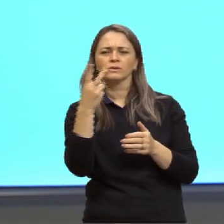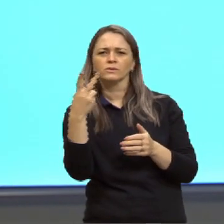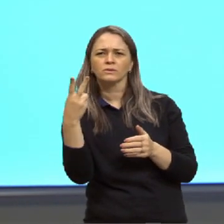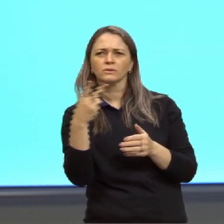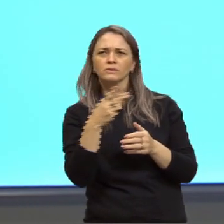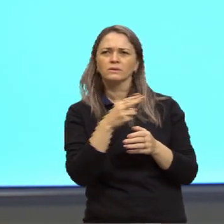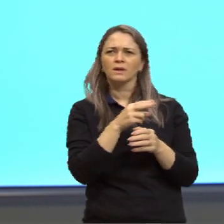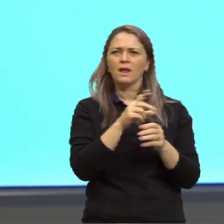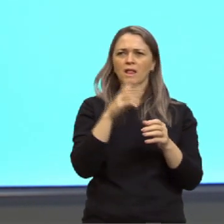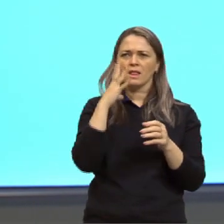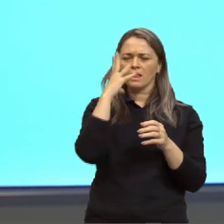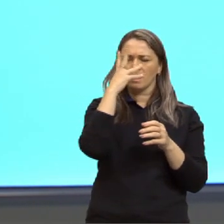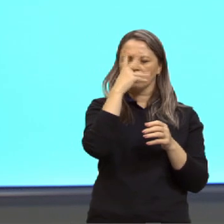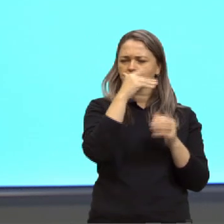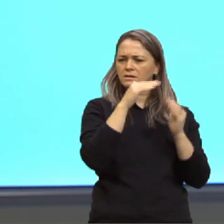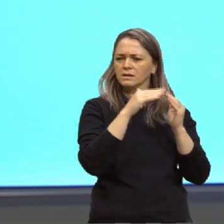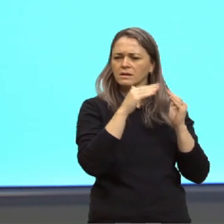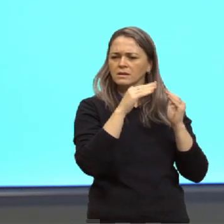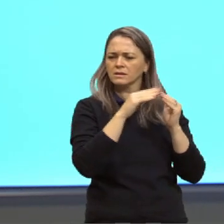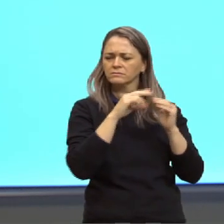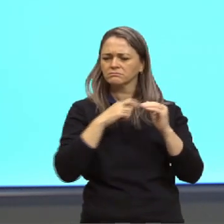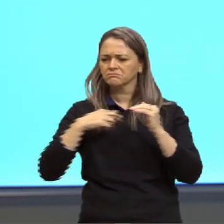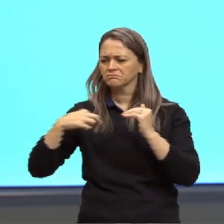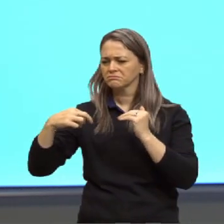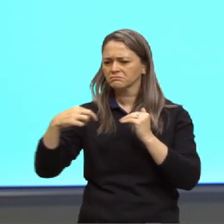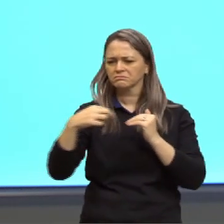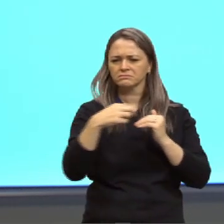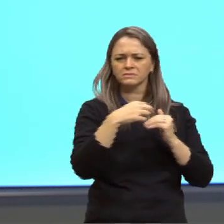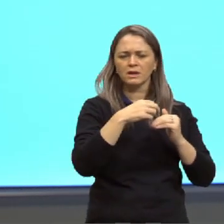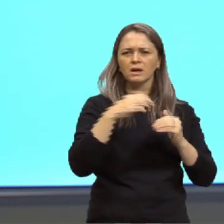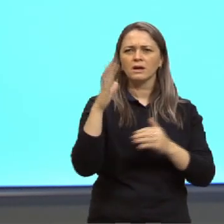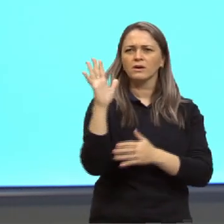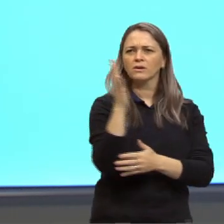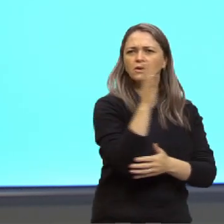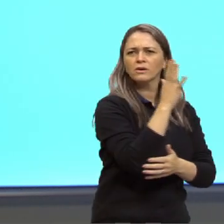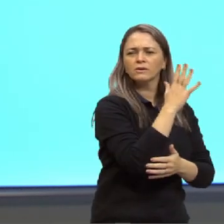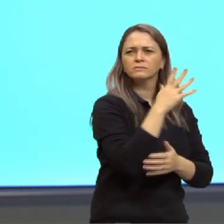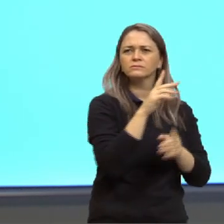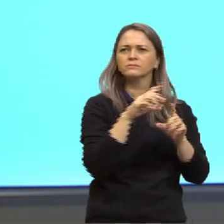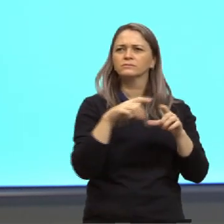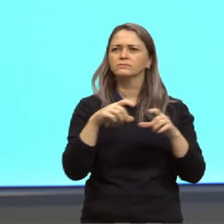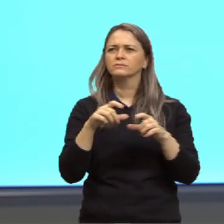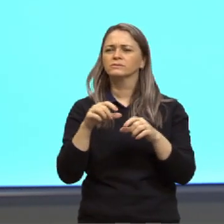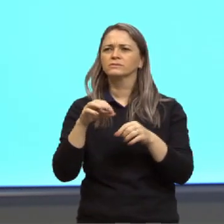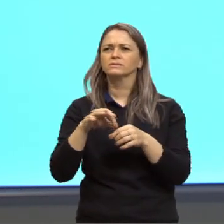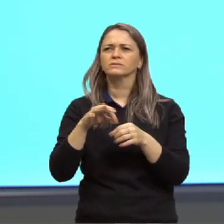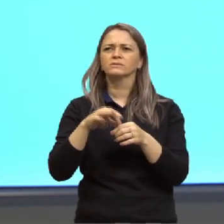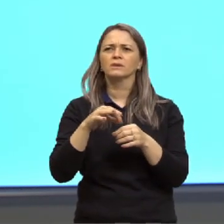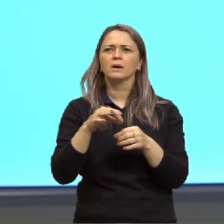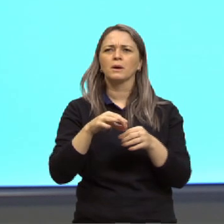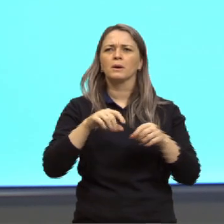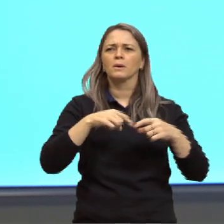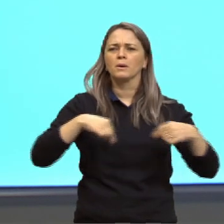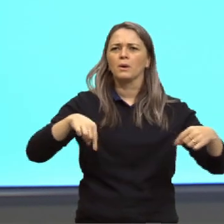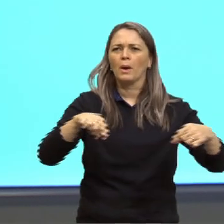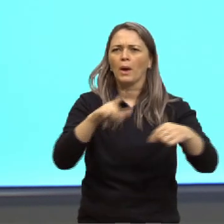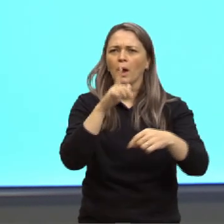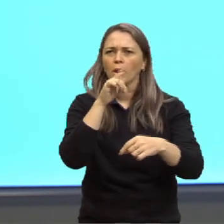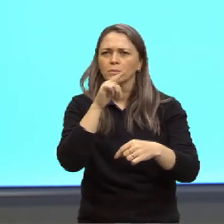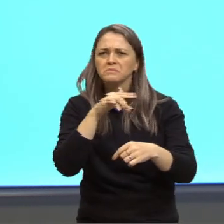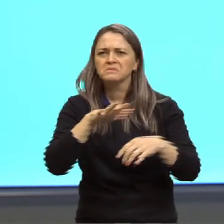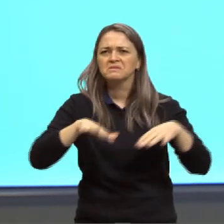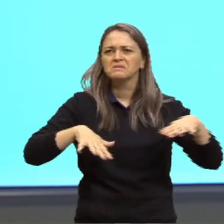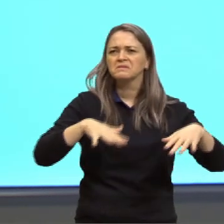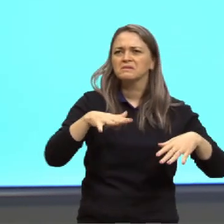maravilhoso jardim com piscina e amplo espaço gourmet. Mil metros quadrados,